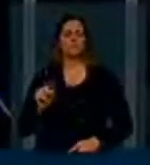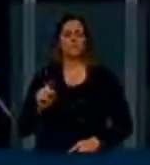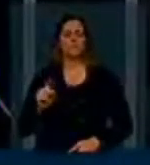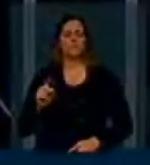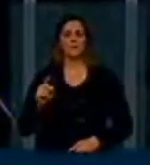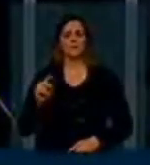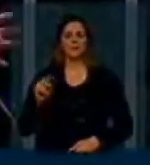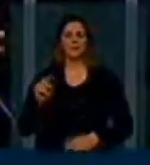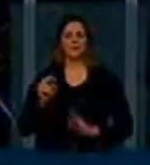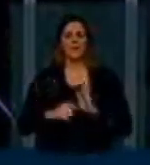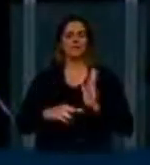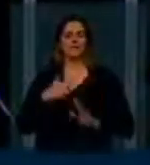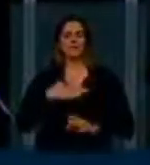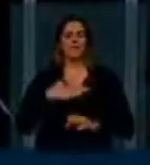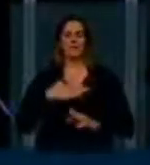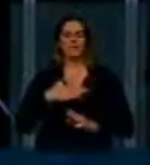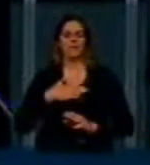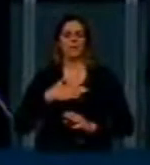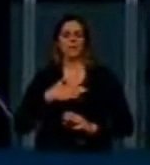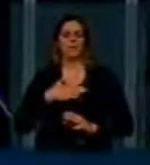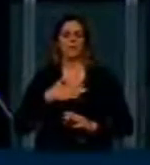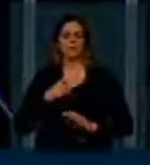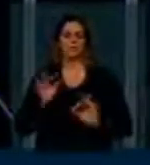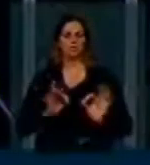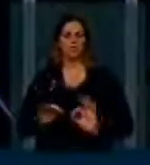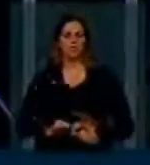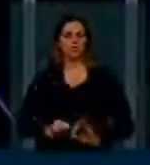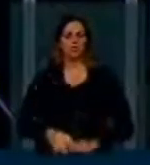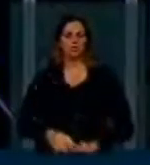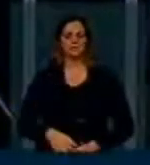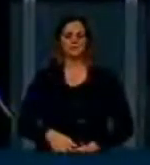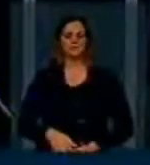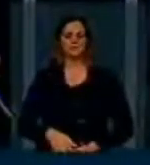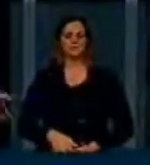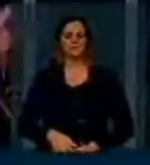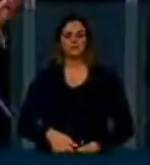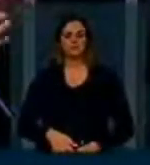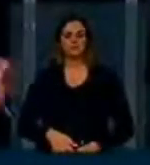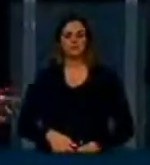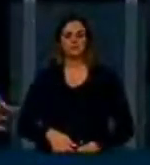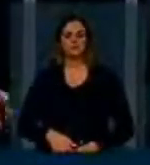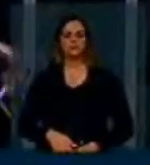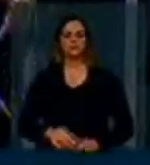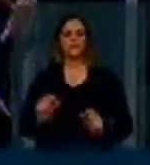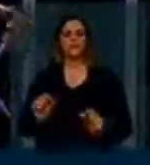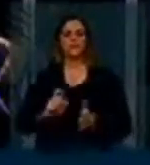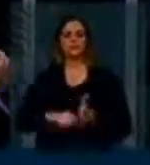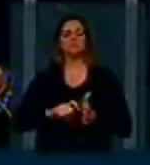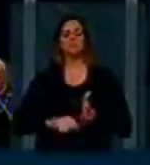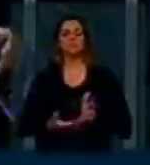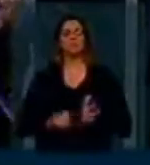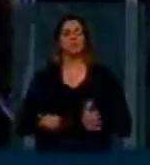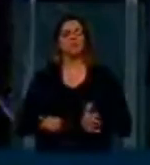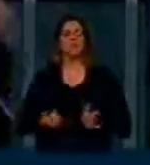e vai falar em nome do seu partido aqui nessa tribuna também sobre esse projeto, que trata da desoneração. Nós precisamos criar um